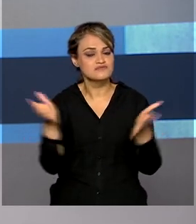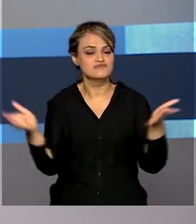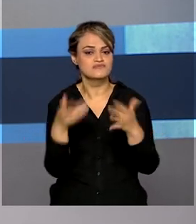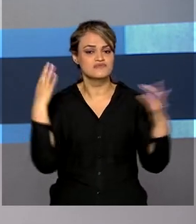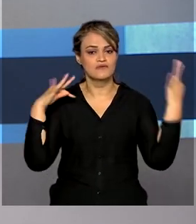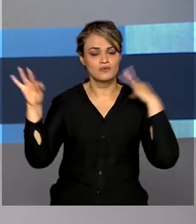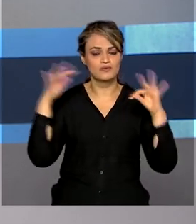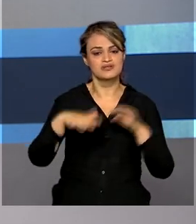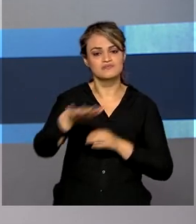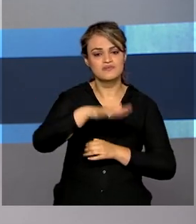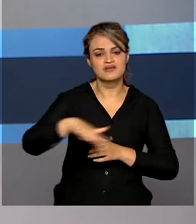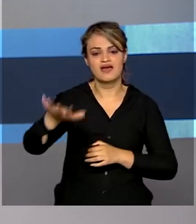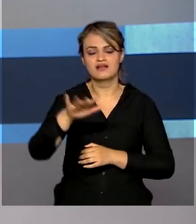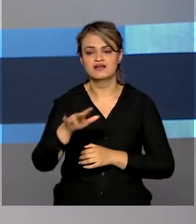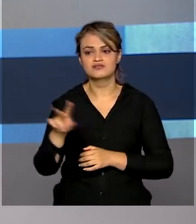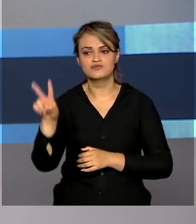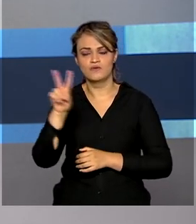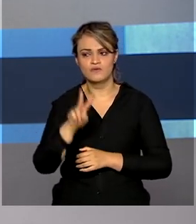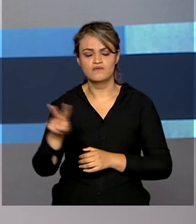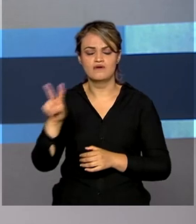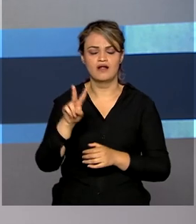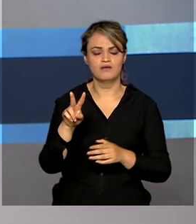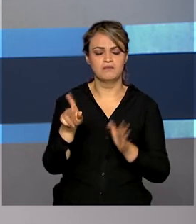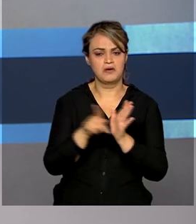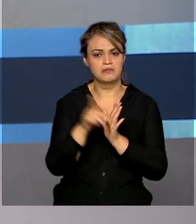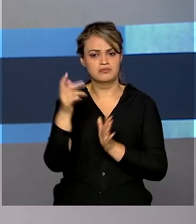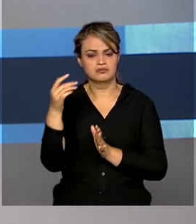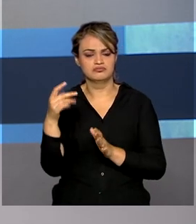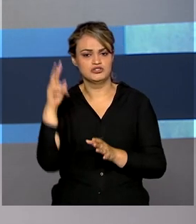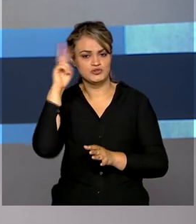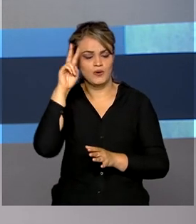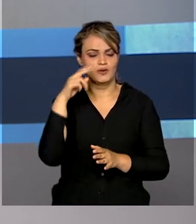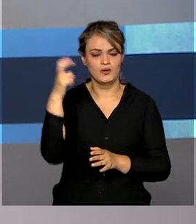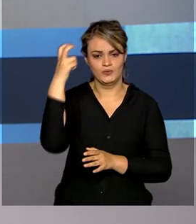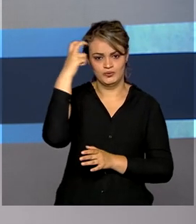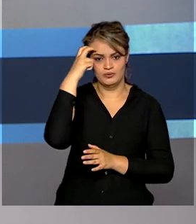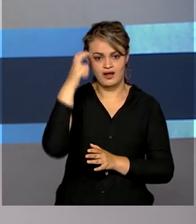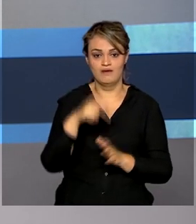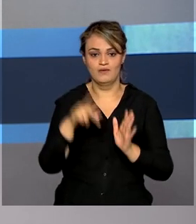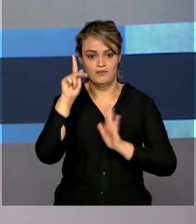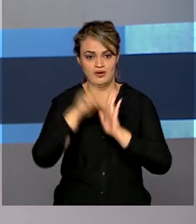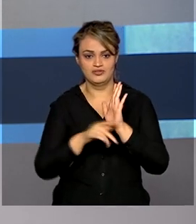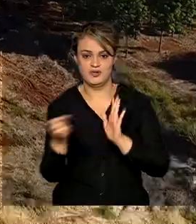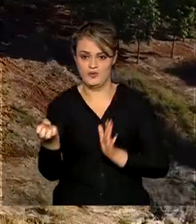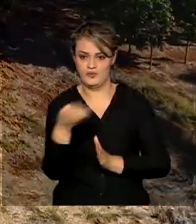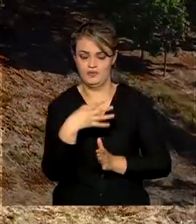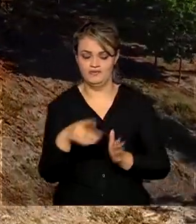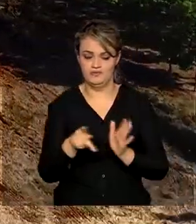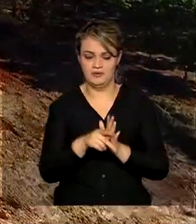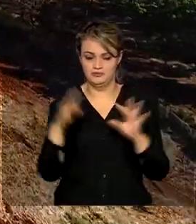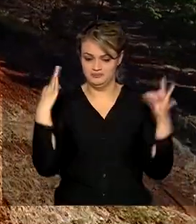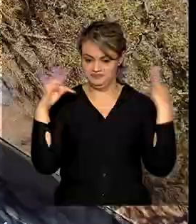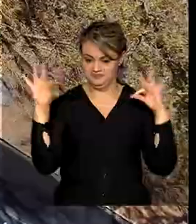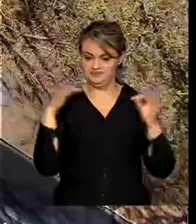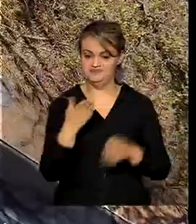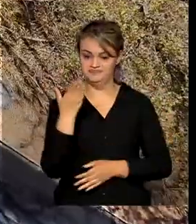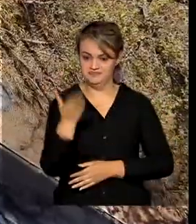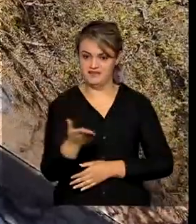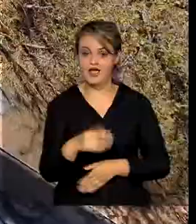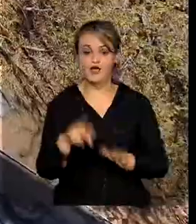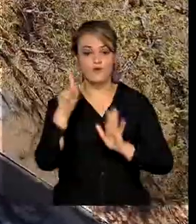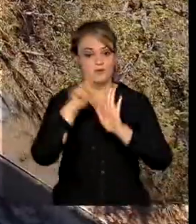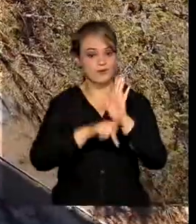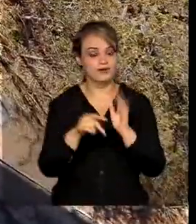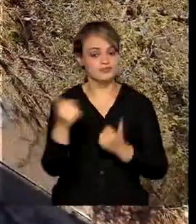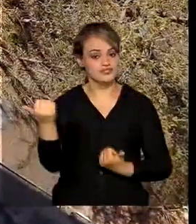turismo em espaços com valor histórico e cultural por meio do projeto Revive Brasil. O Programa de